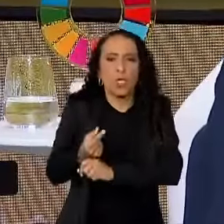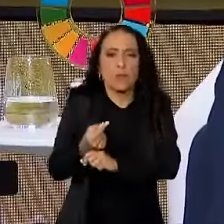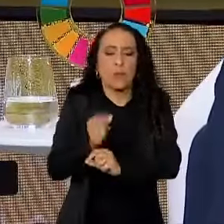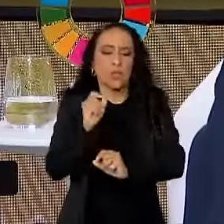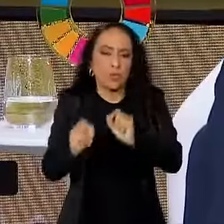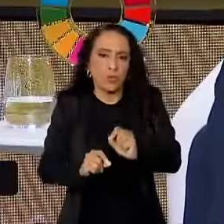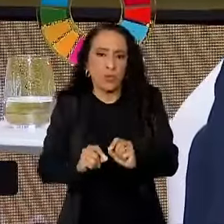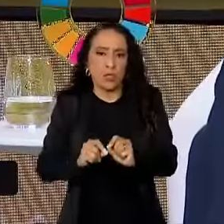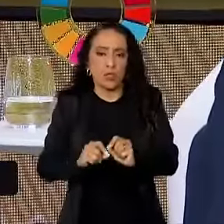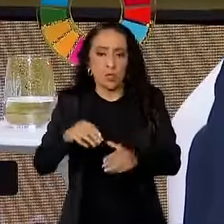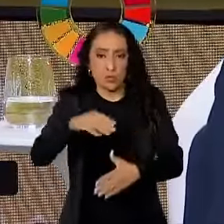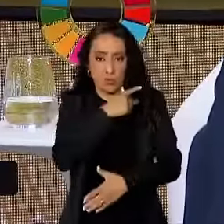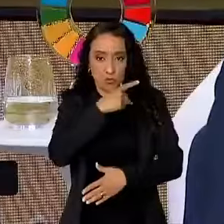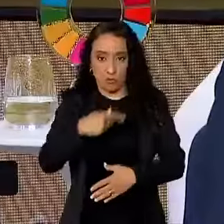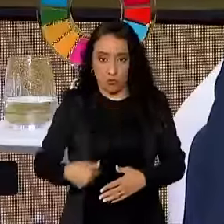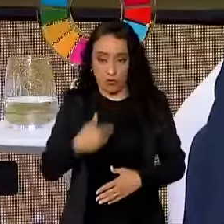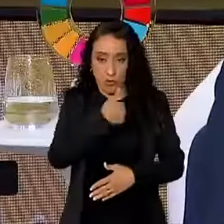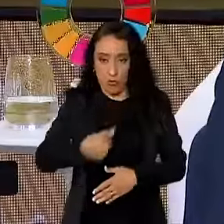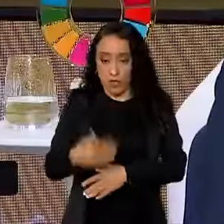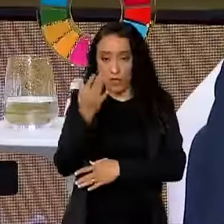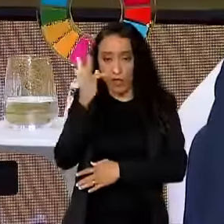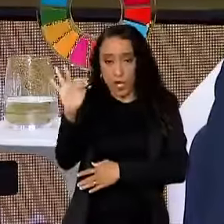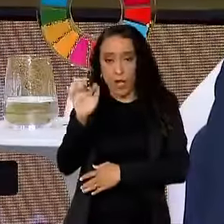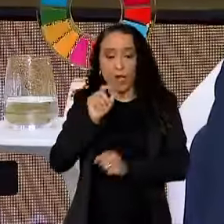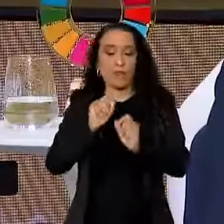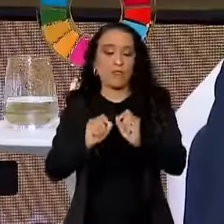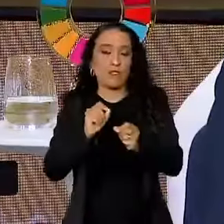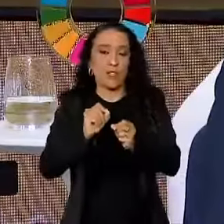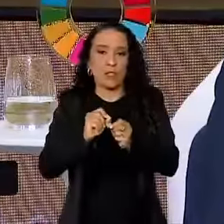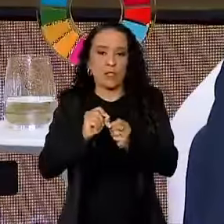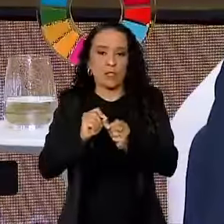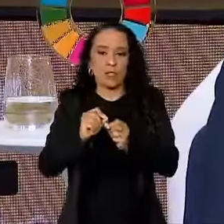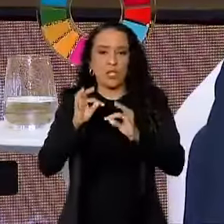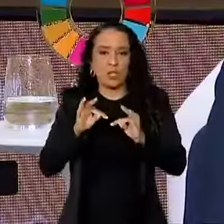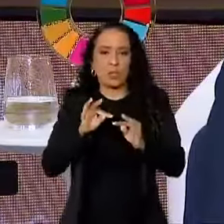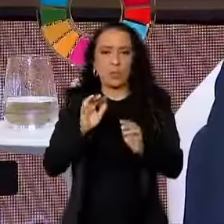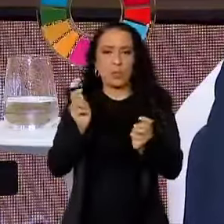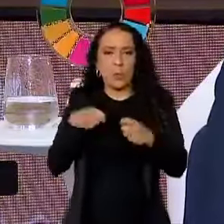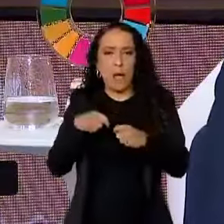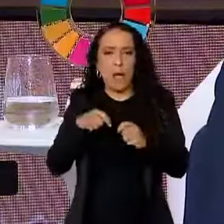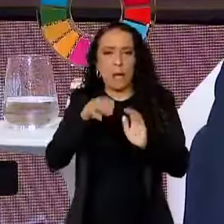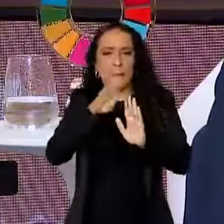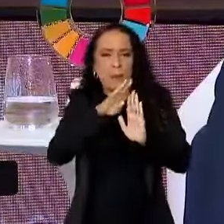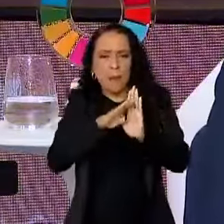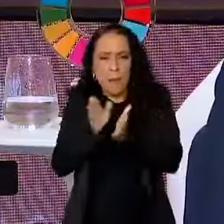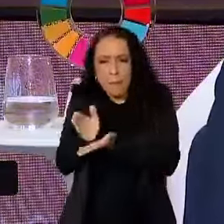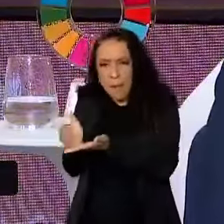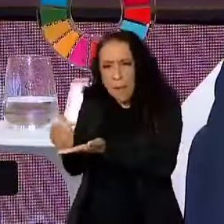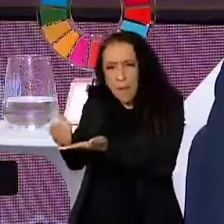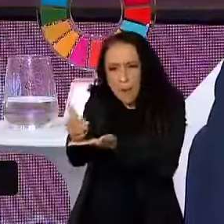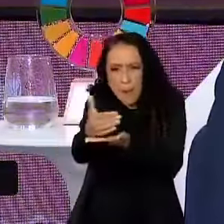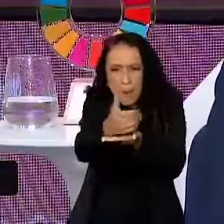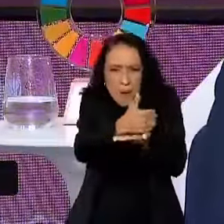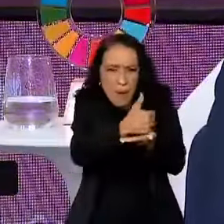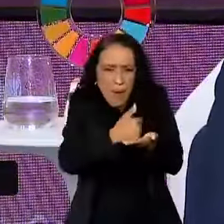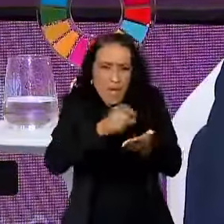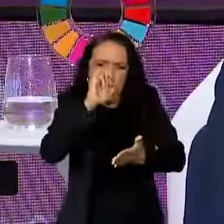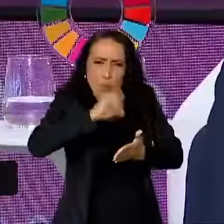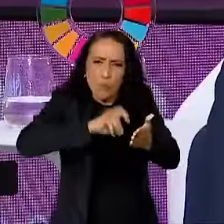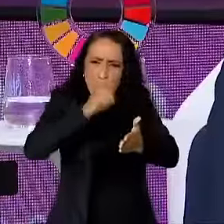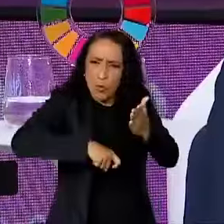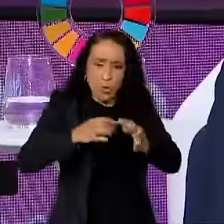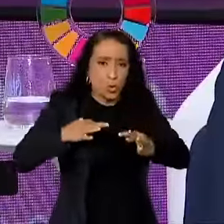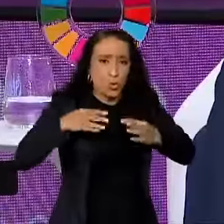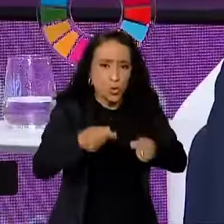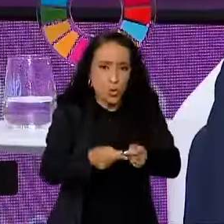de um governo federal, você pega toda a previsão que você tem de arrecadação de todos os impostos,